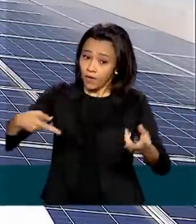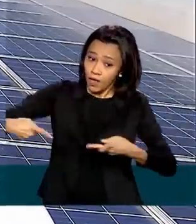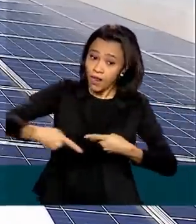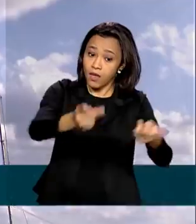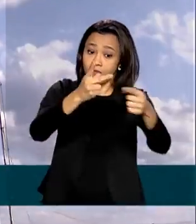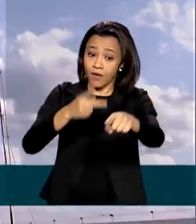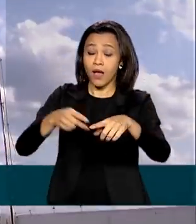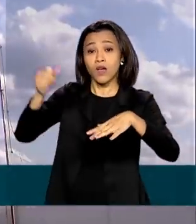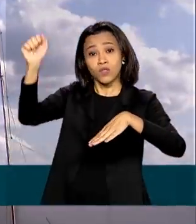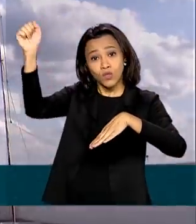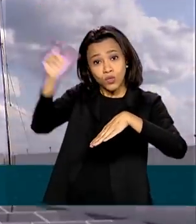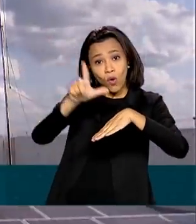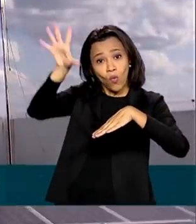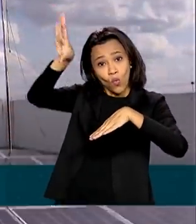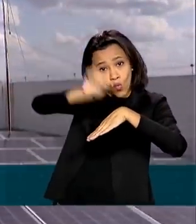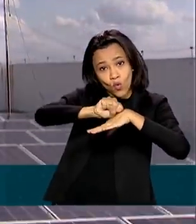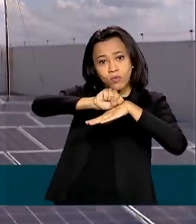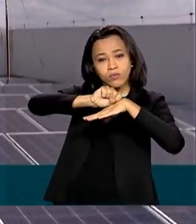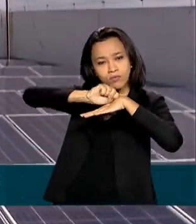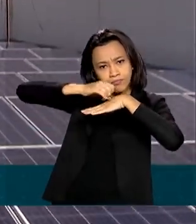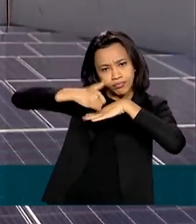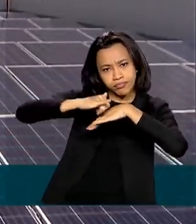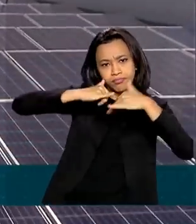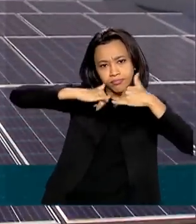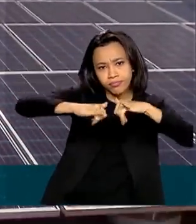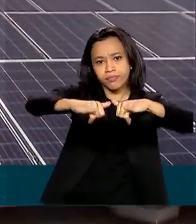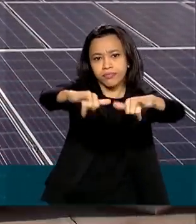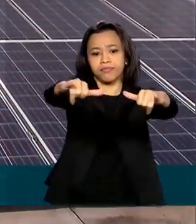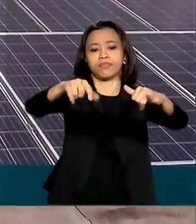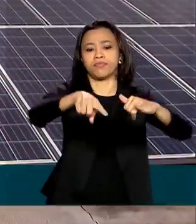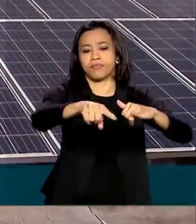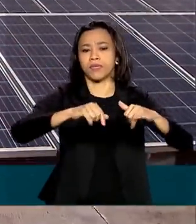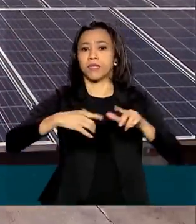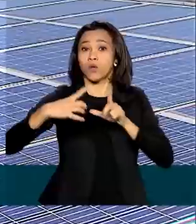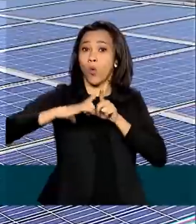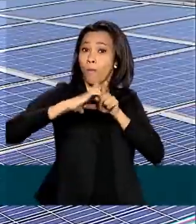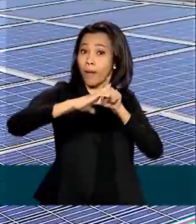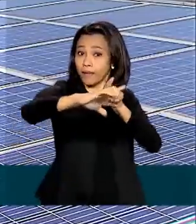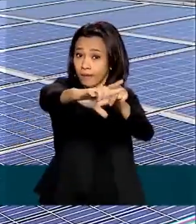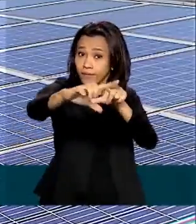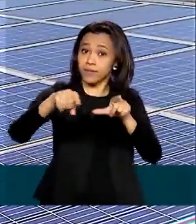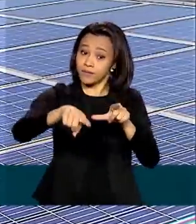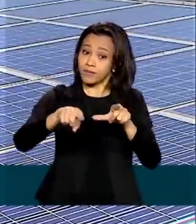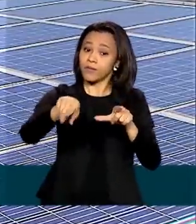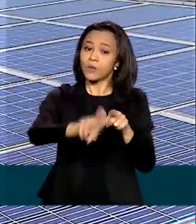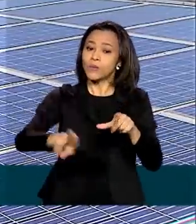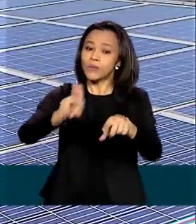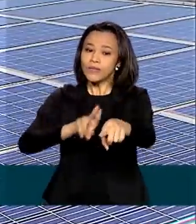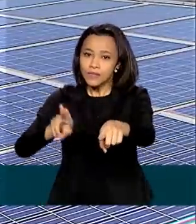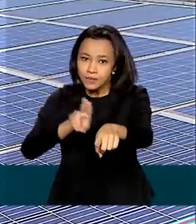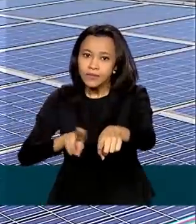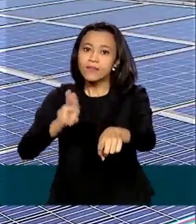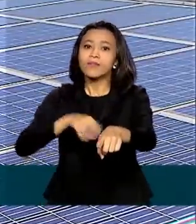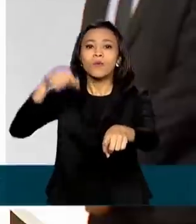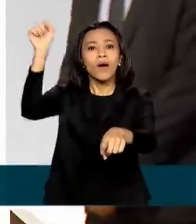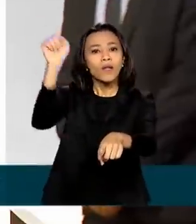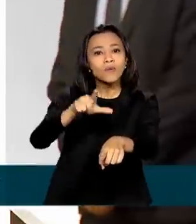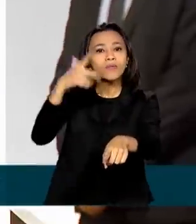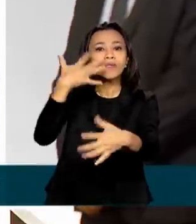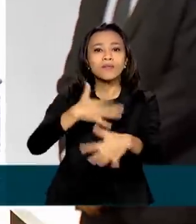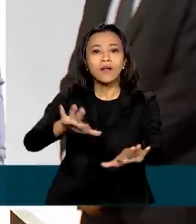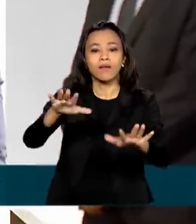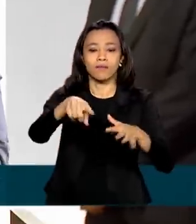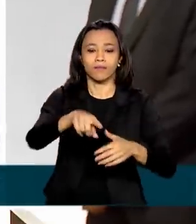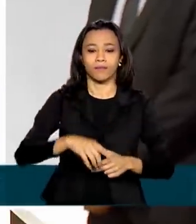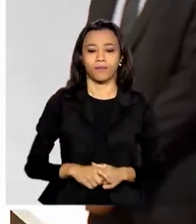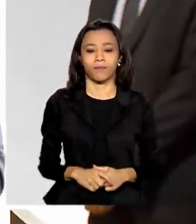renovável de alta qualidade com a instalação de painéis fotovoltaicos, usando basicamente a luz solar. Hoje é